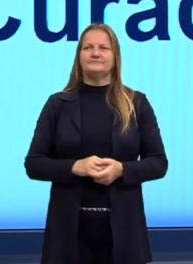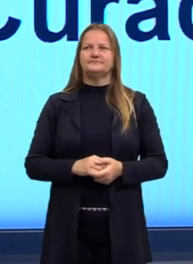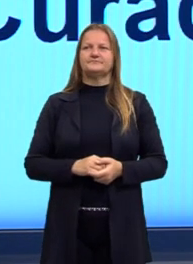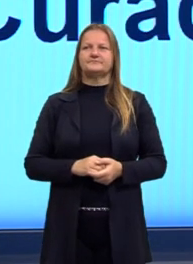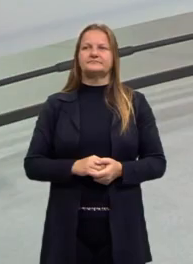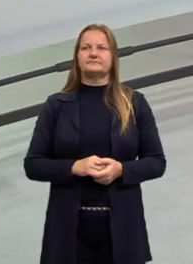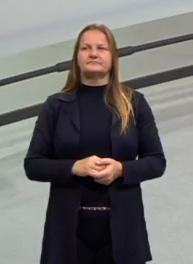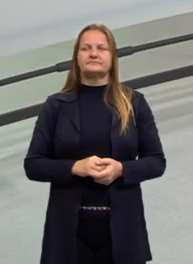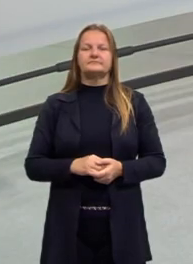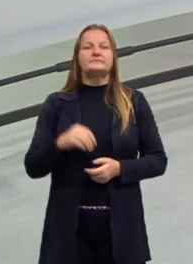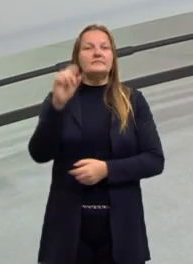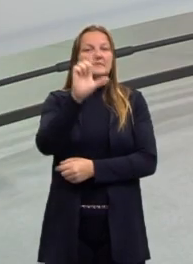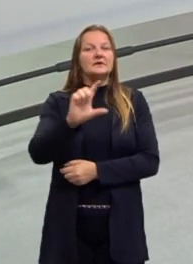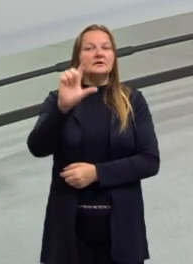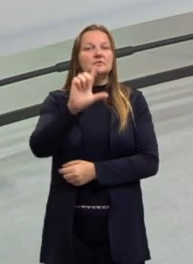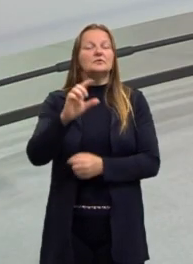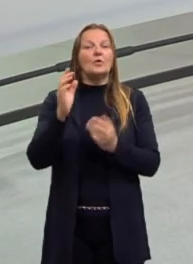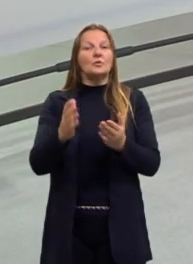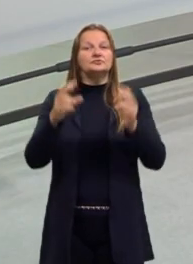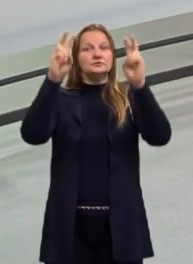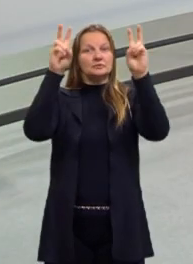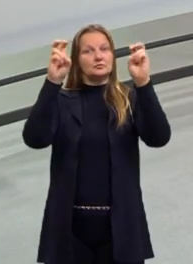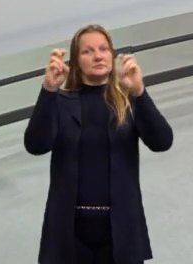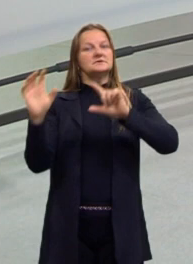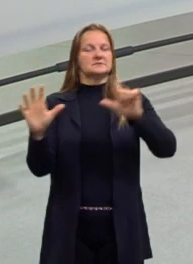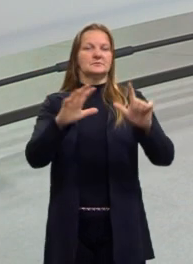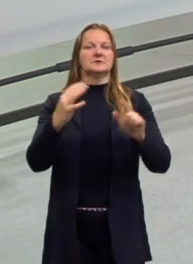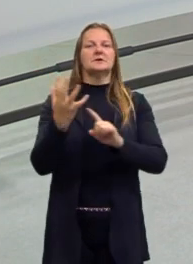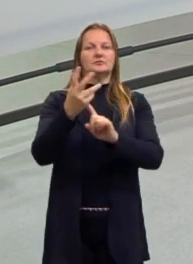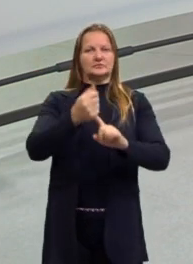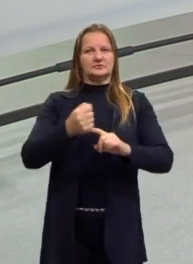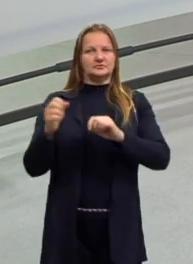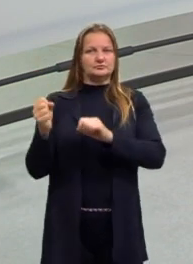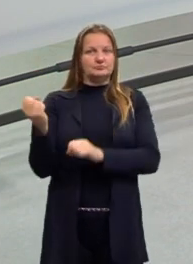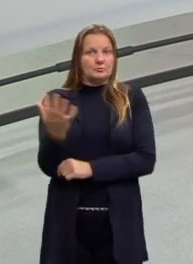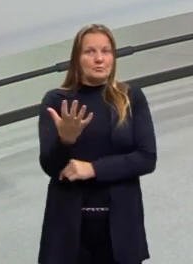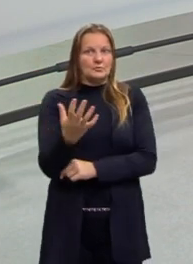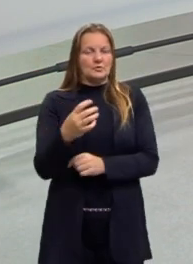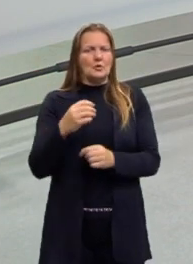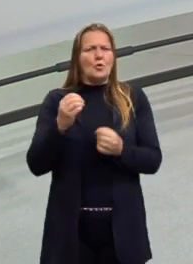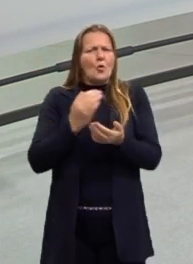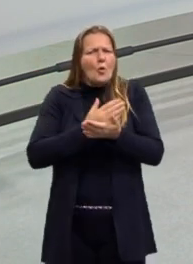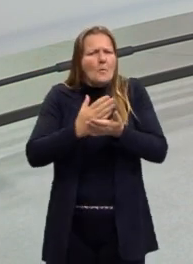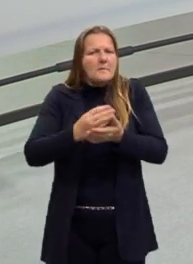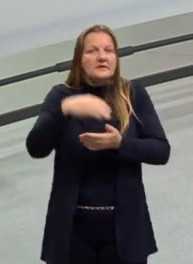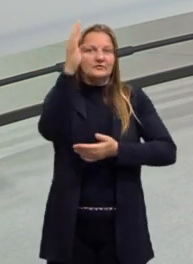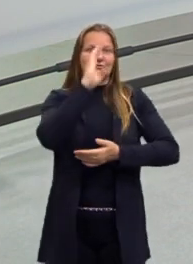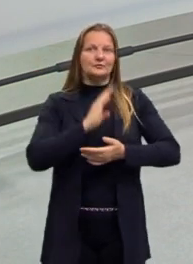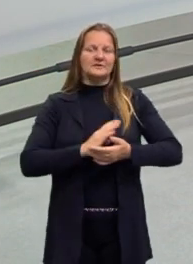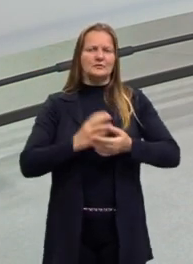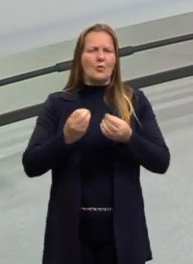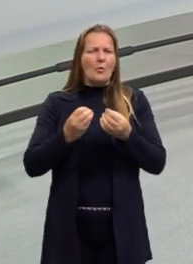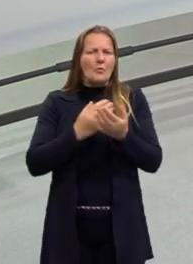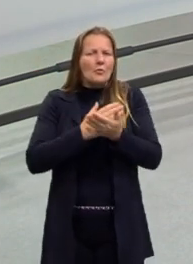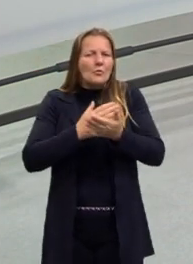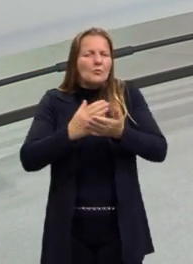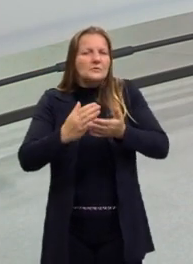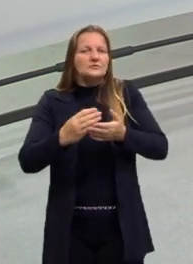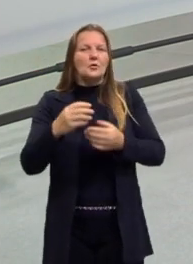aula. Então a aula de literatura de hoje tem como título Semana de Arte Moderna, o início do modernismo do Brasil. O que é esse modernismo?